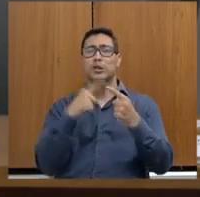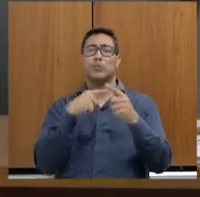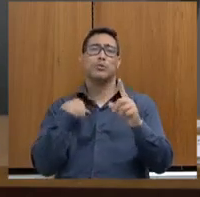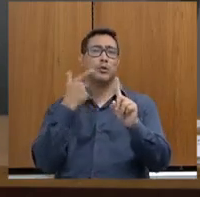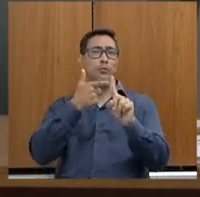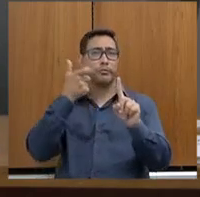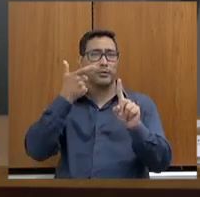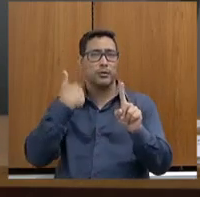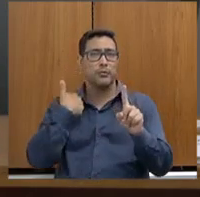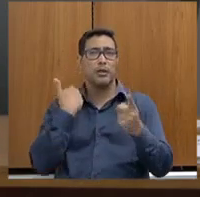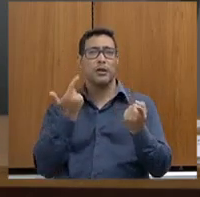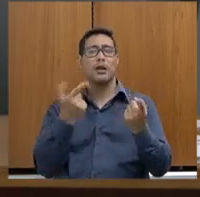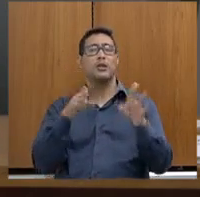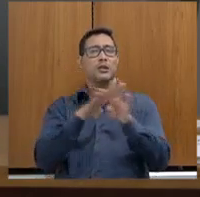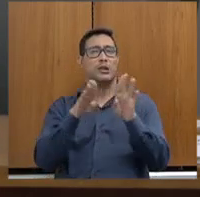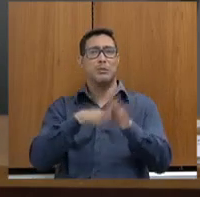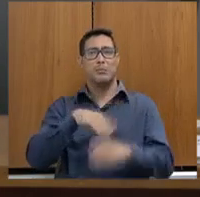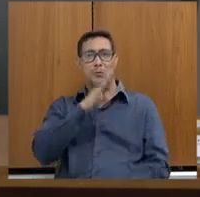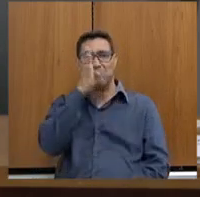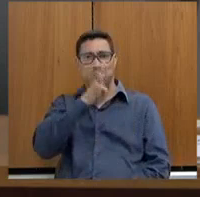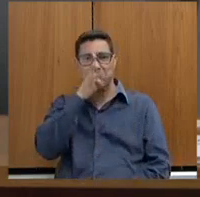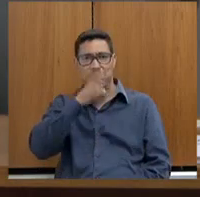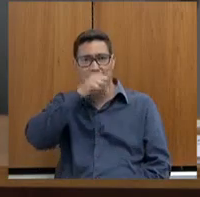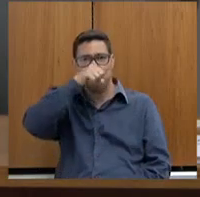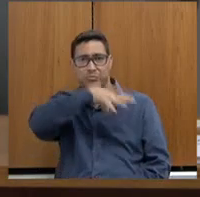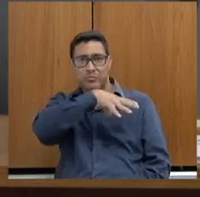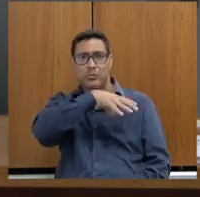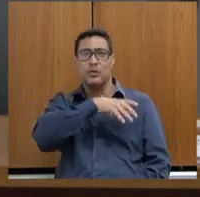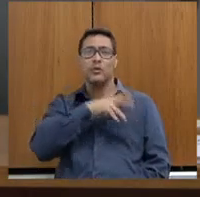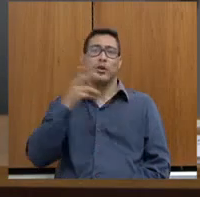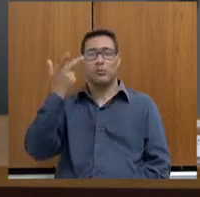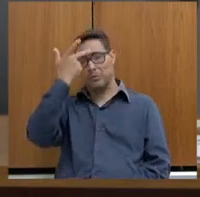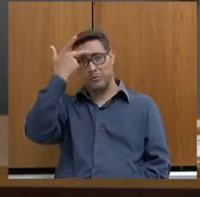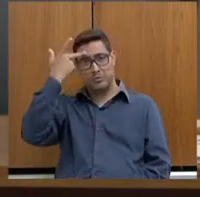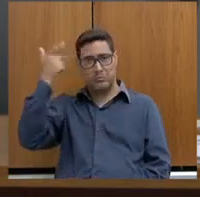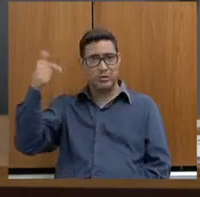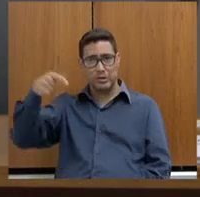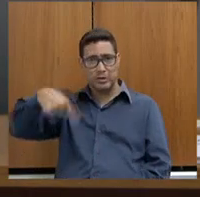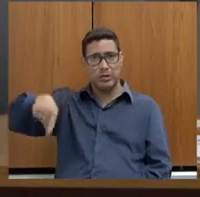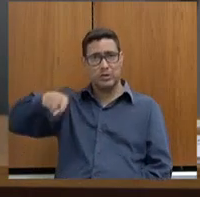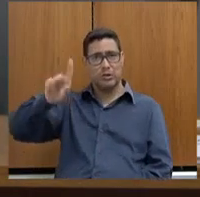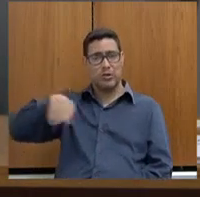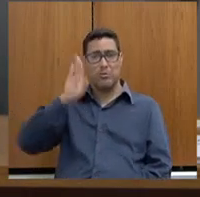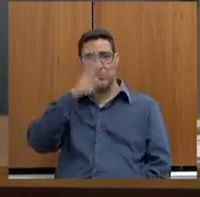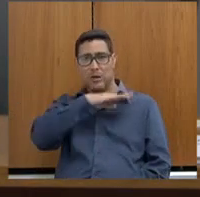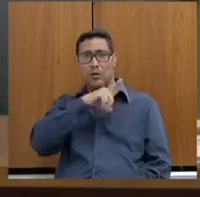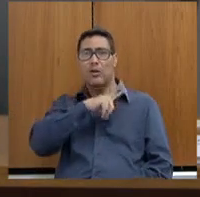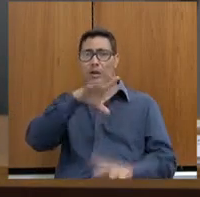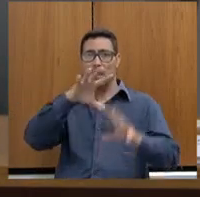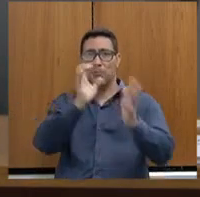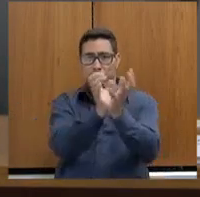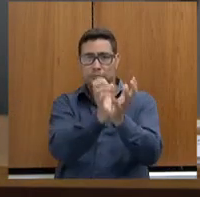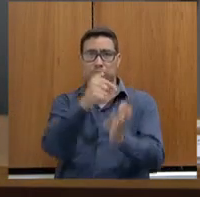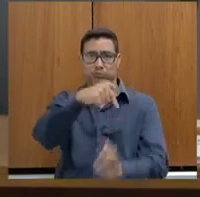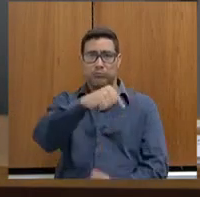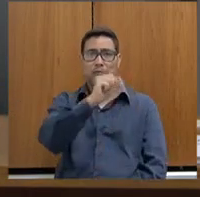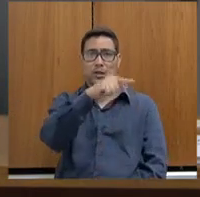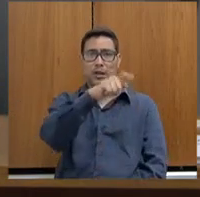brutal como é a praticada por esses criminosos que atuam no Novo Cangaço. Pode passar.